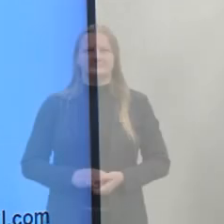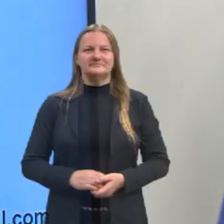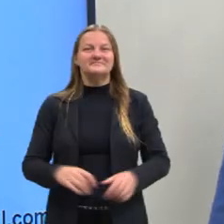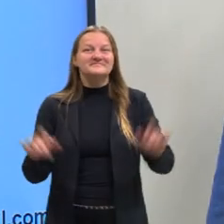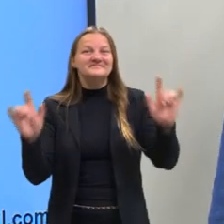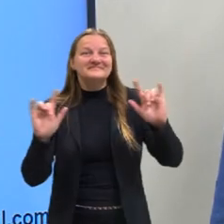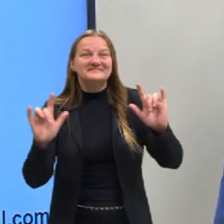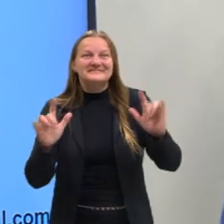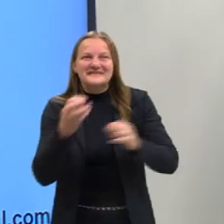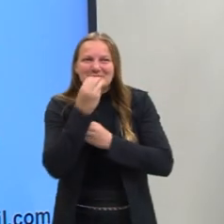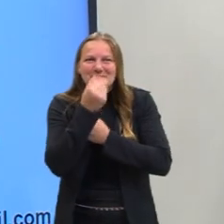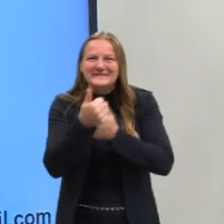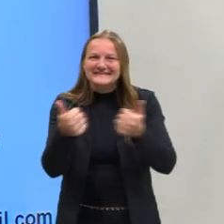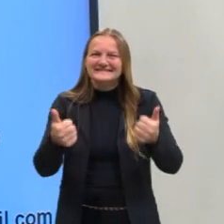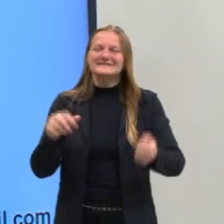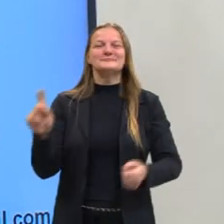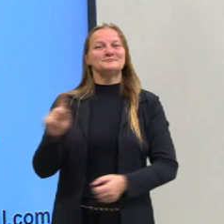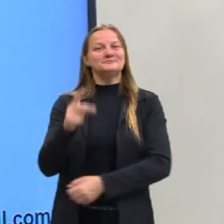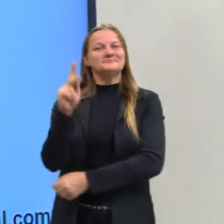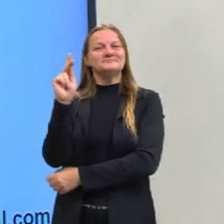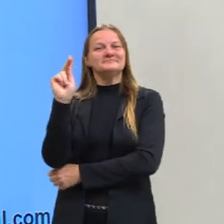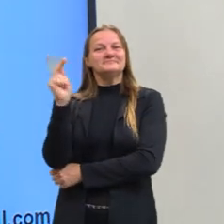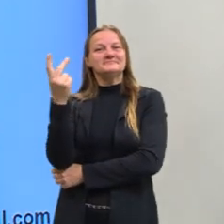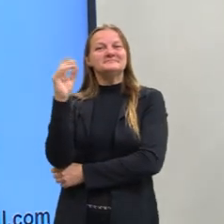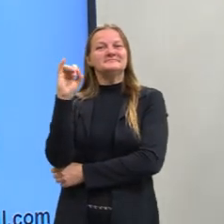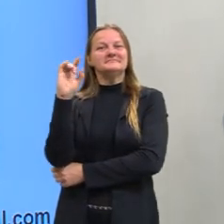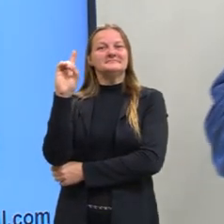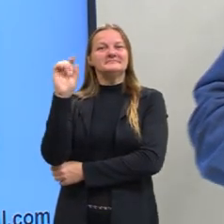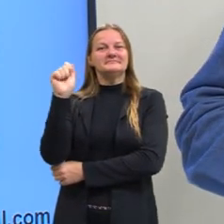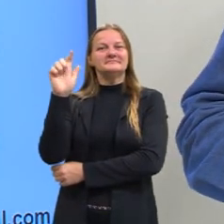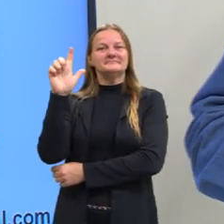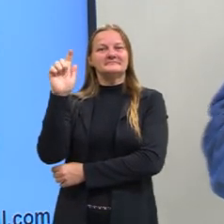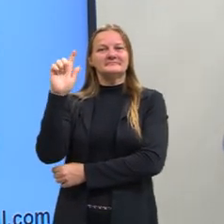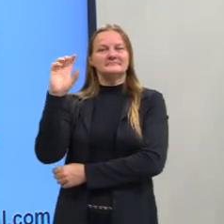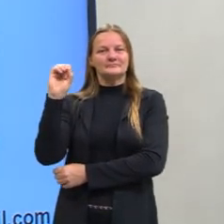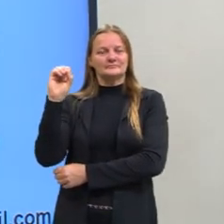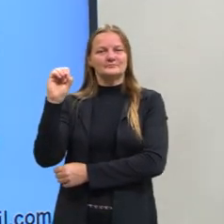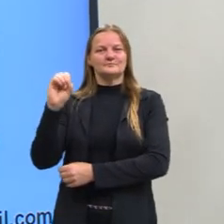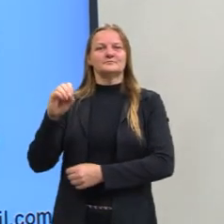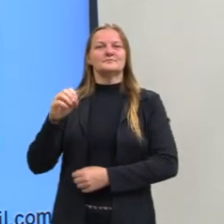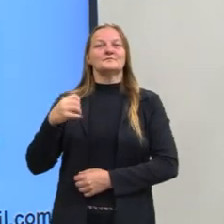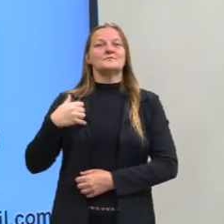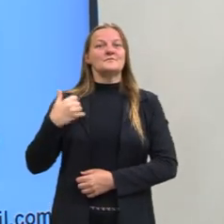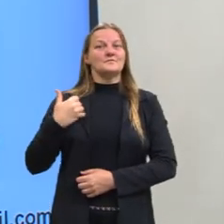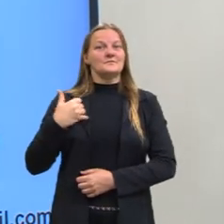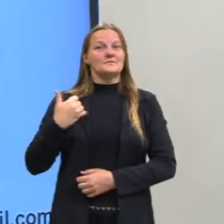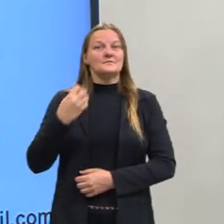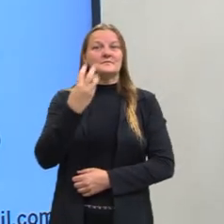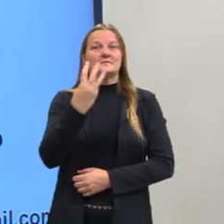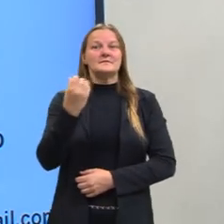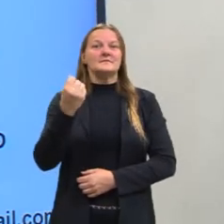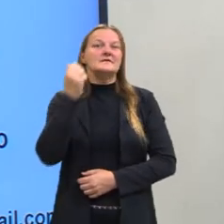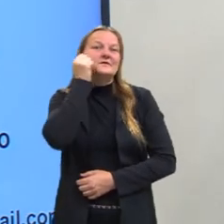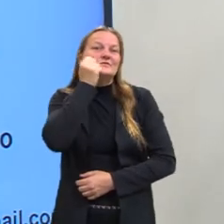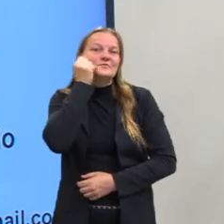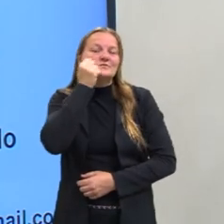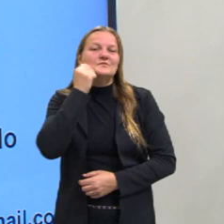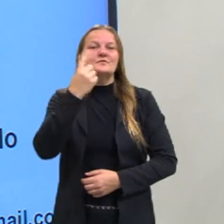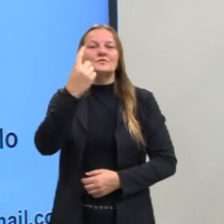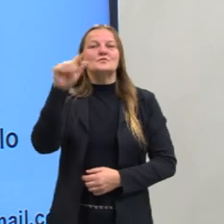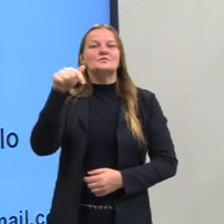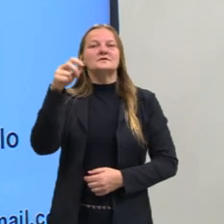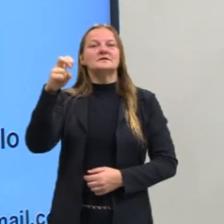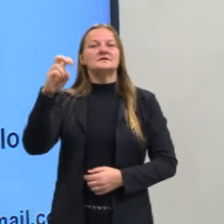Olá, tudo bem? Eu sou o professor Hidalgo, sou negro, tenho 36 anos, 1,75m, tenho